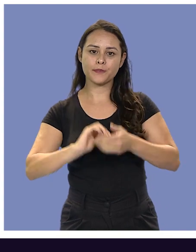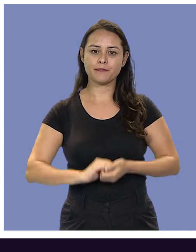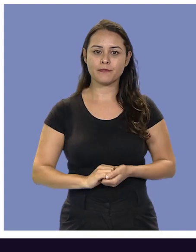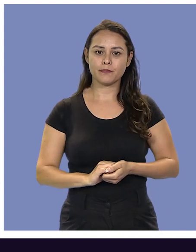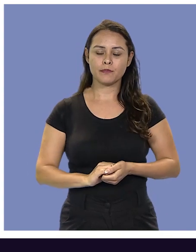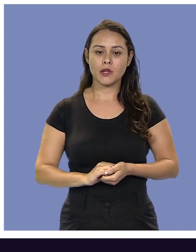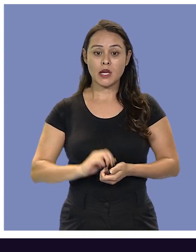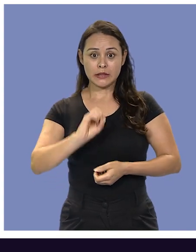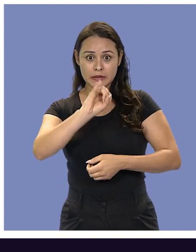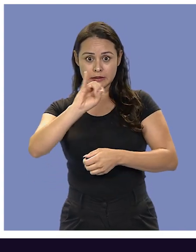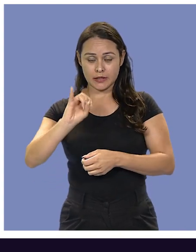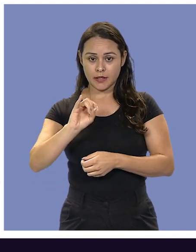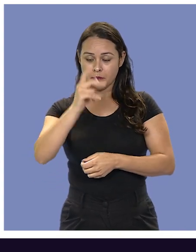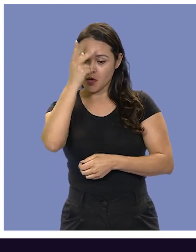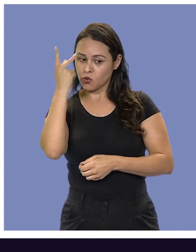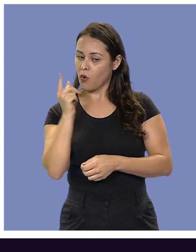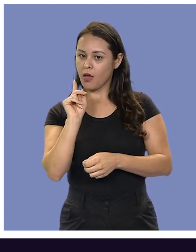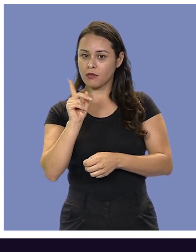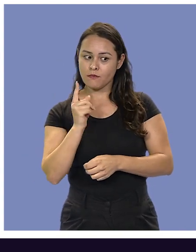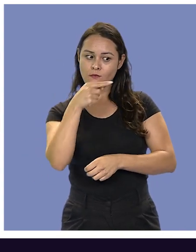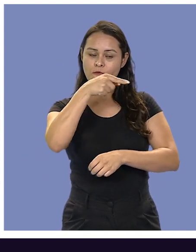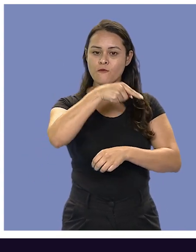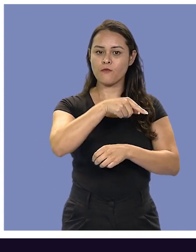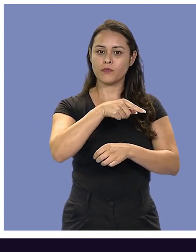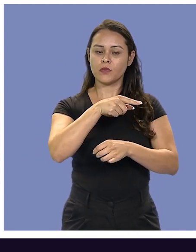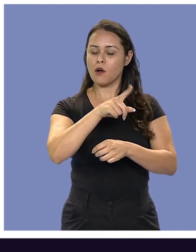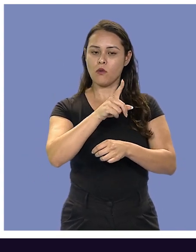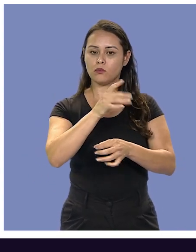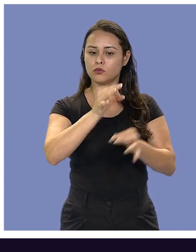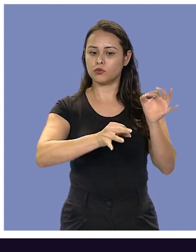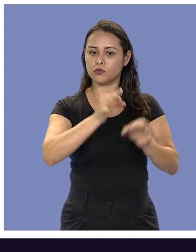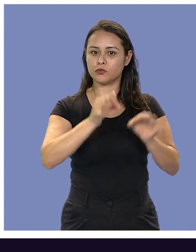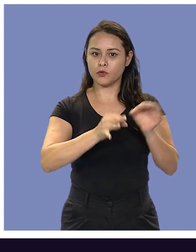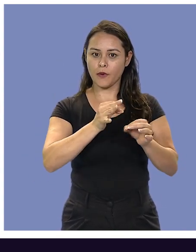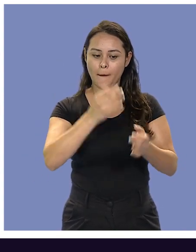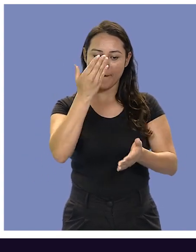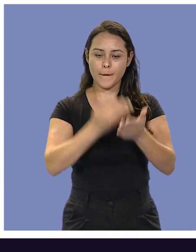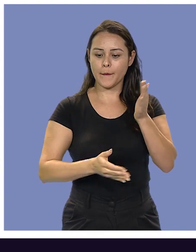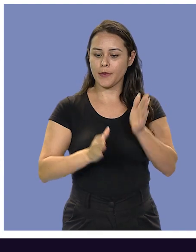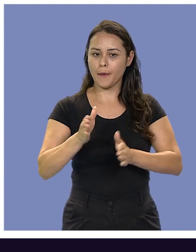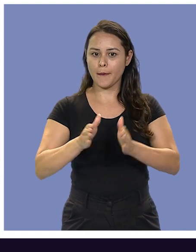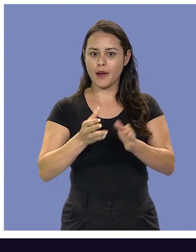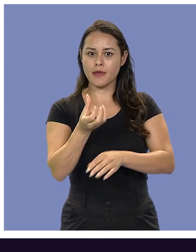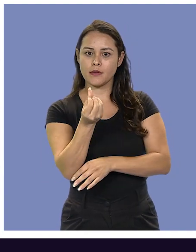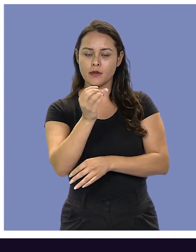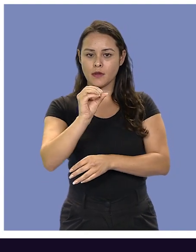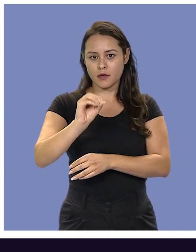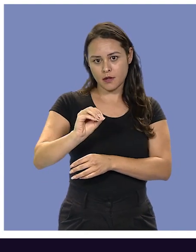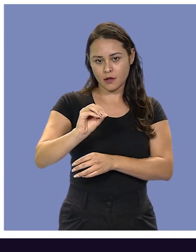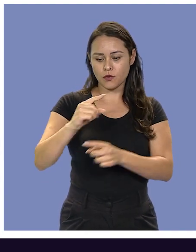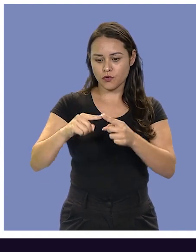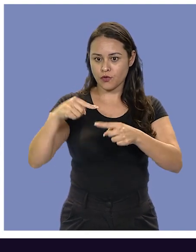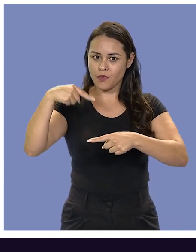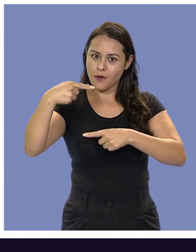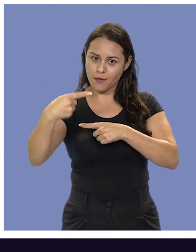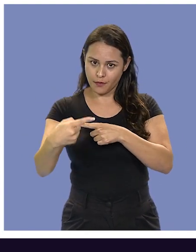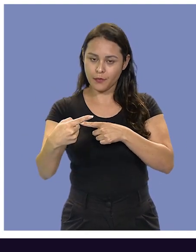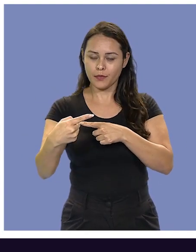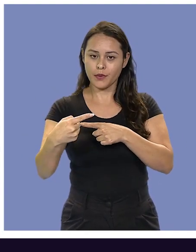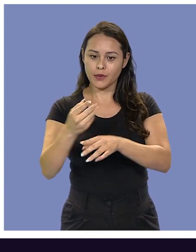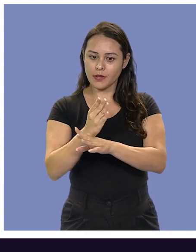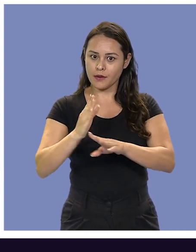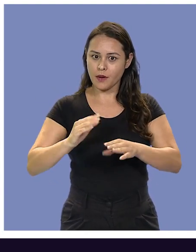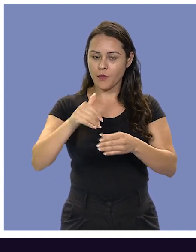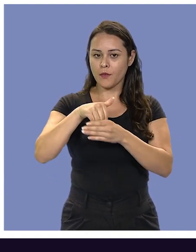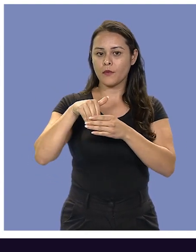Bom, quem não justificar, tá assado e perder esse prazo aí de 60 dias depois do dia em que deixou